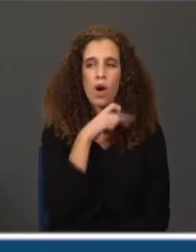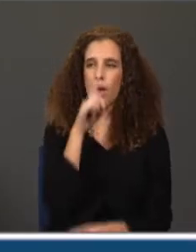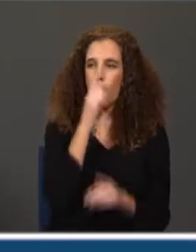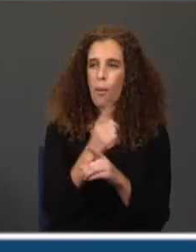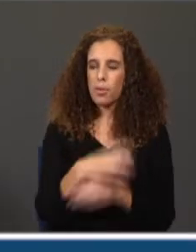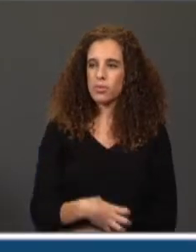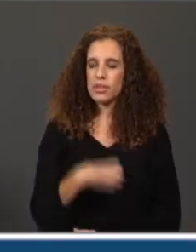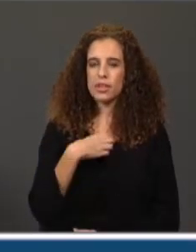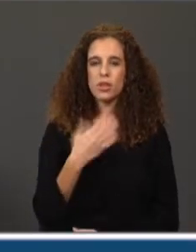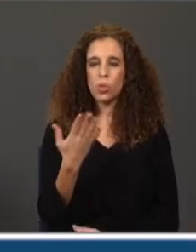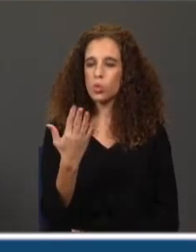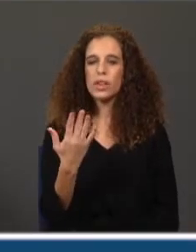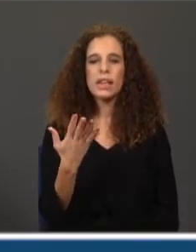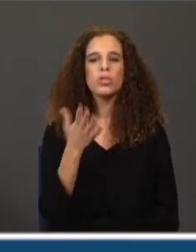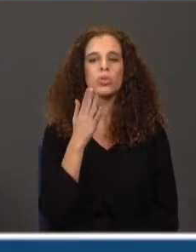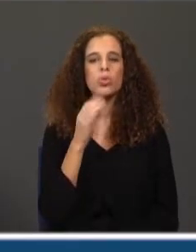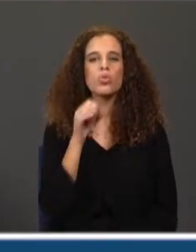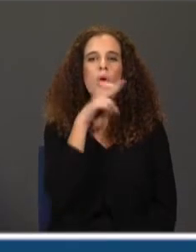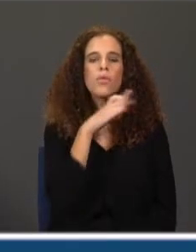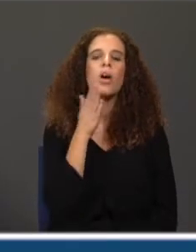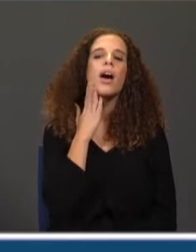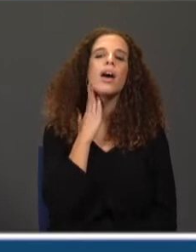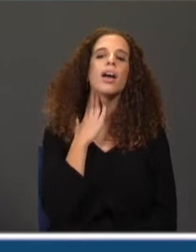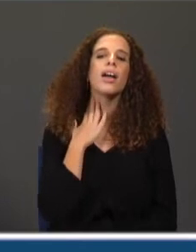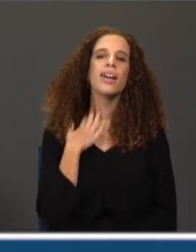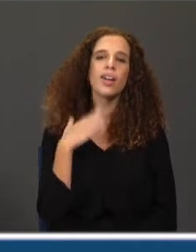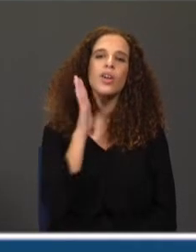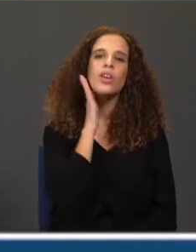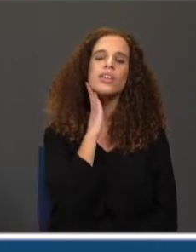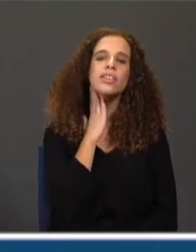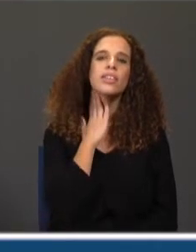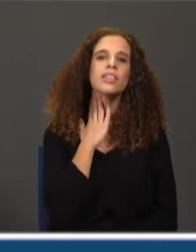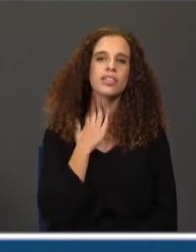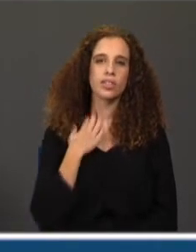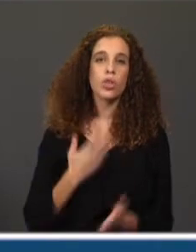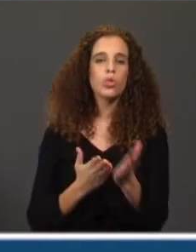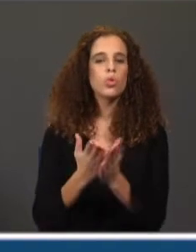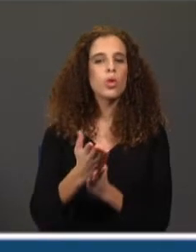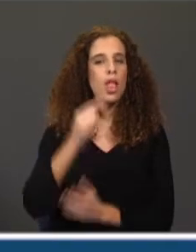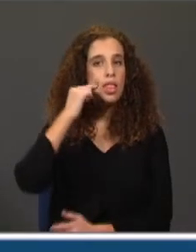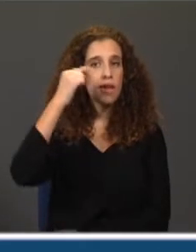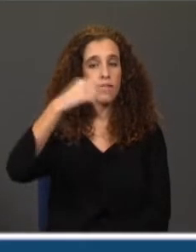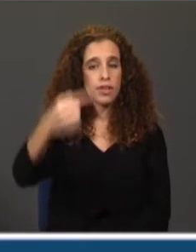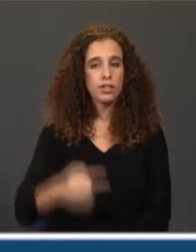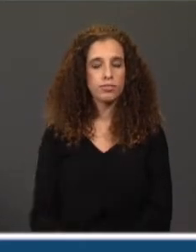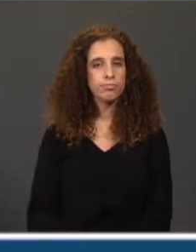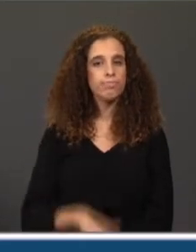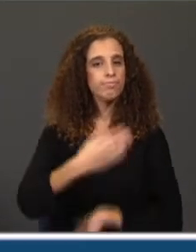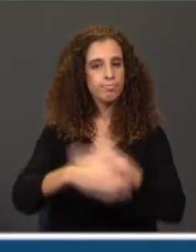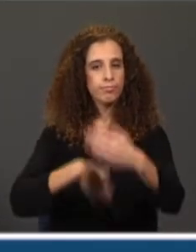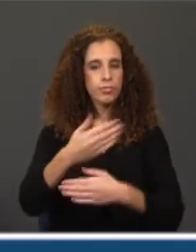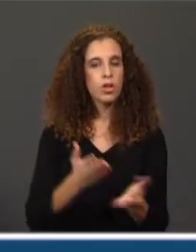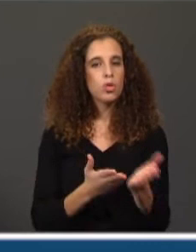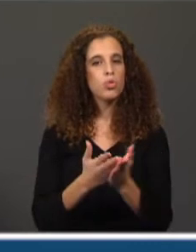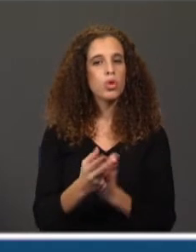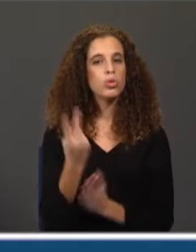os dedos do avô no pescoço dele quando lhe fazia a tal festa durante a viagem. E avançamos. Durante